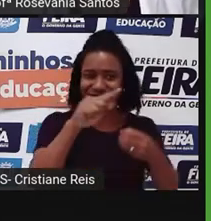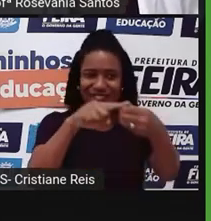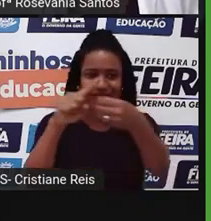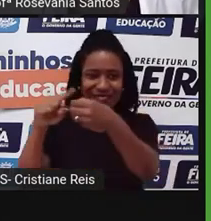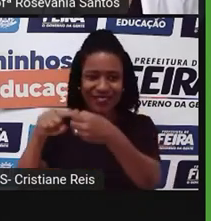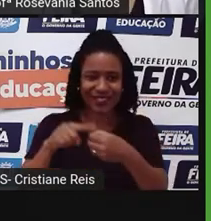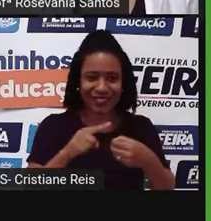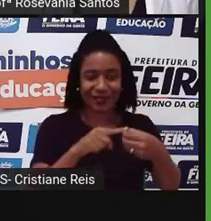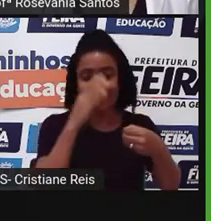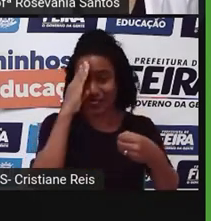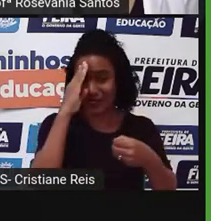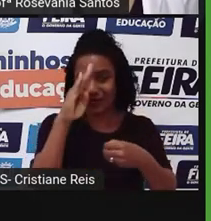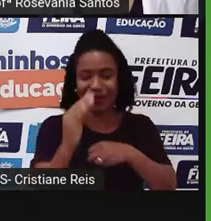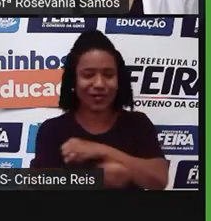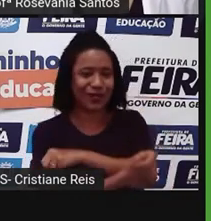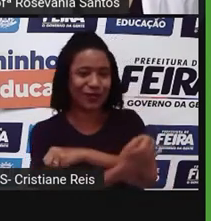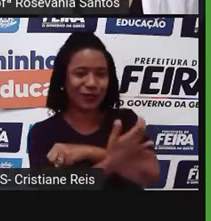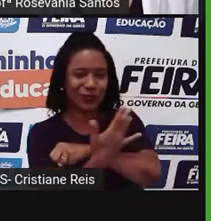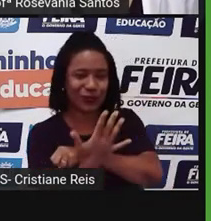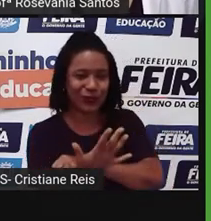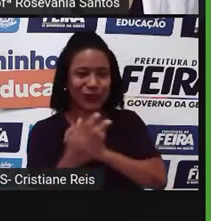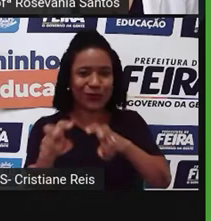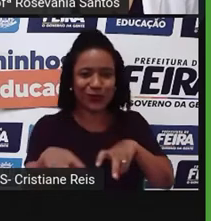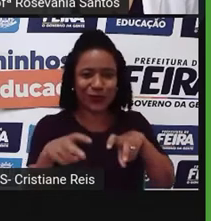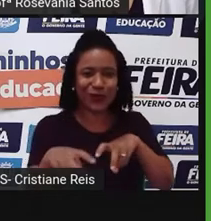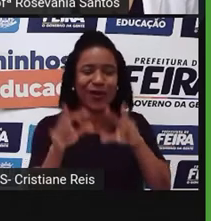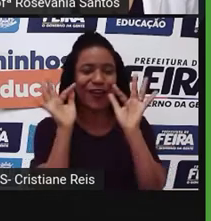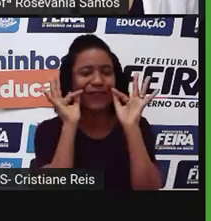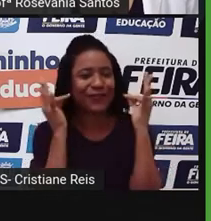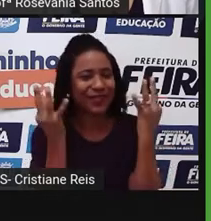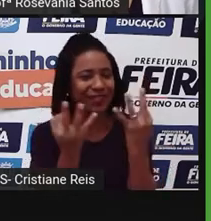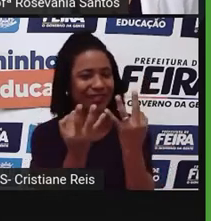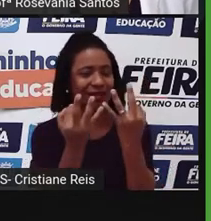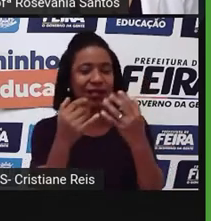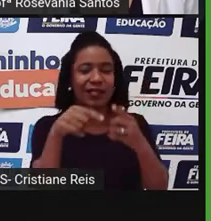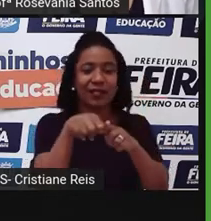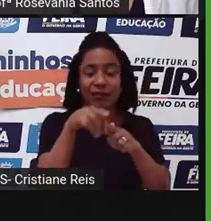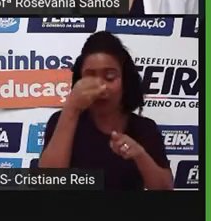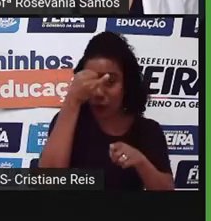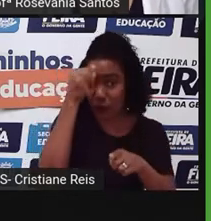agricultura de subsistência, né? Essa pecuária mais simples. Não assim, dessa